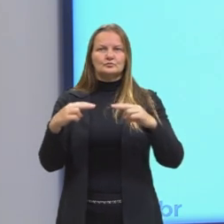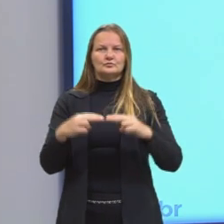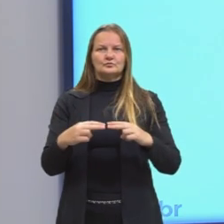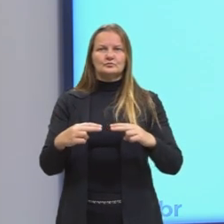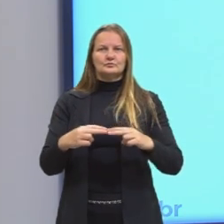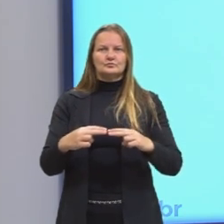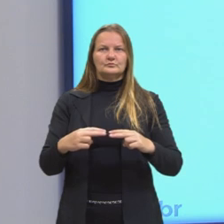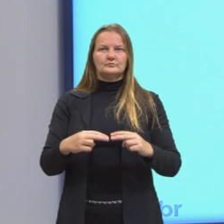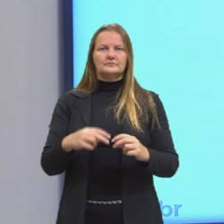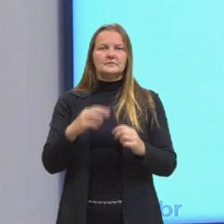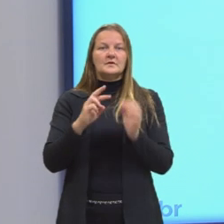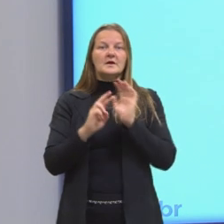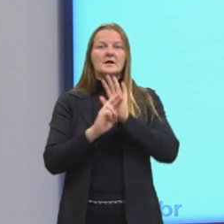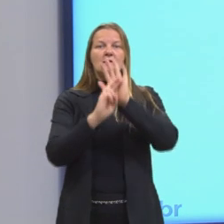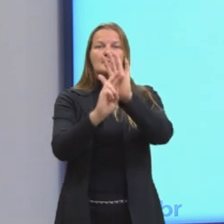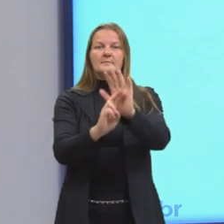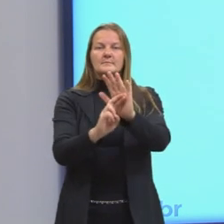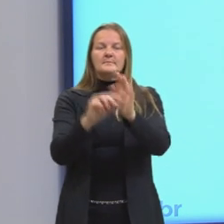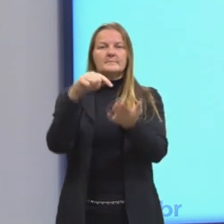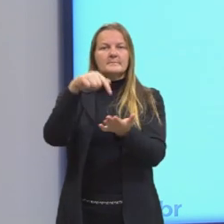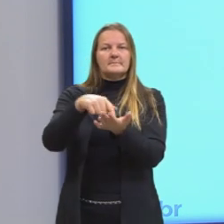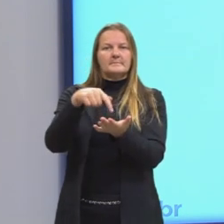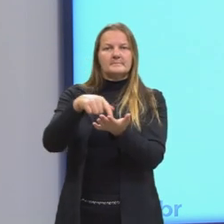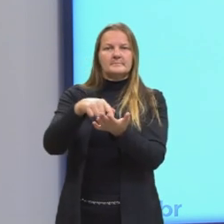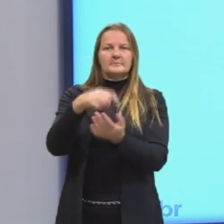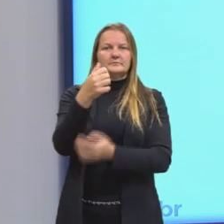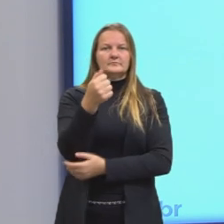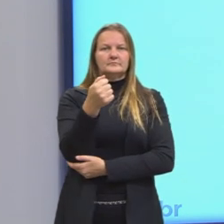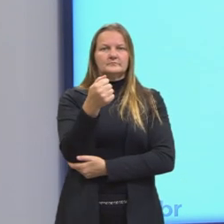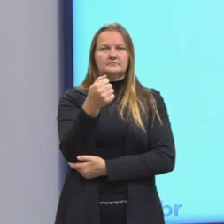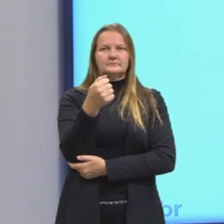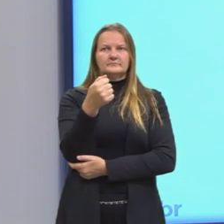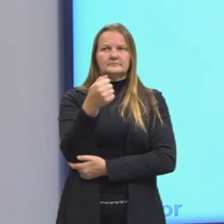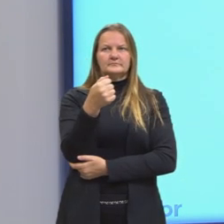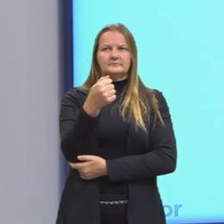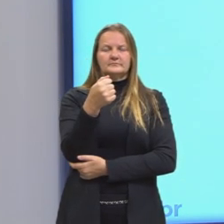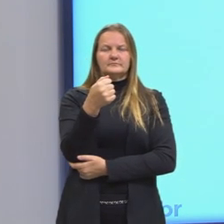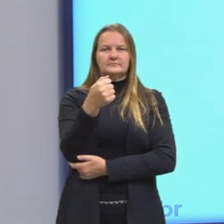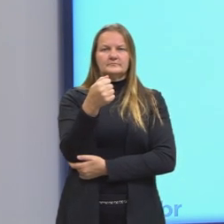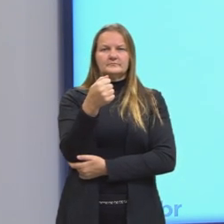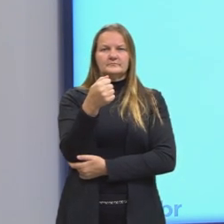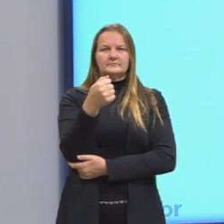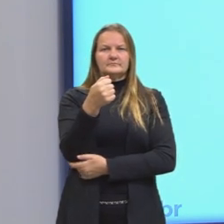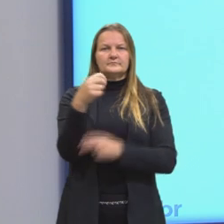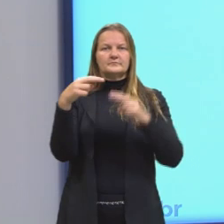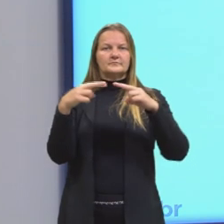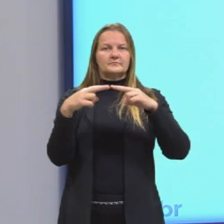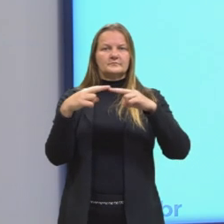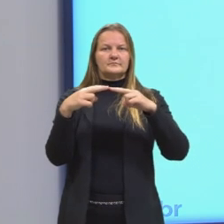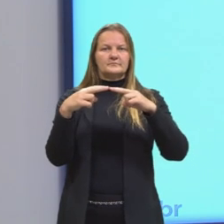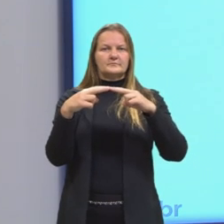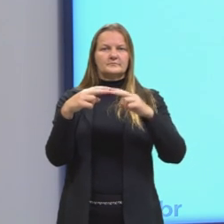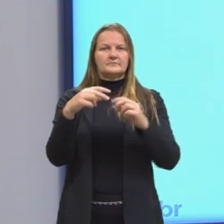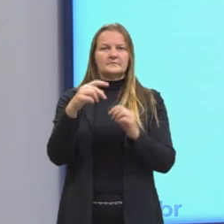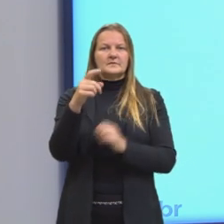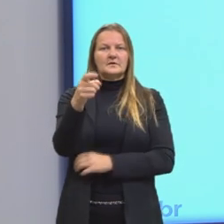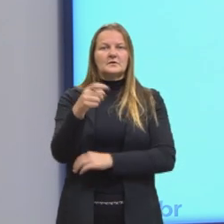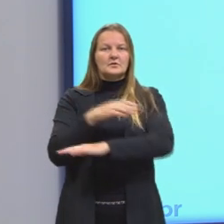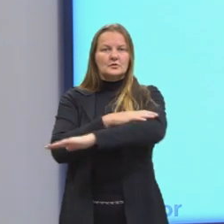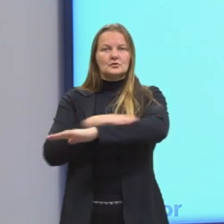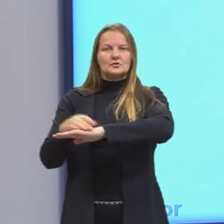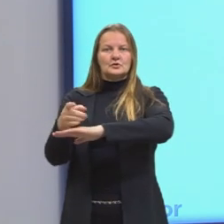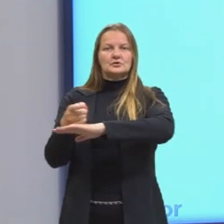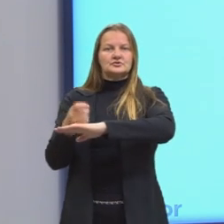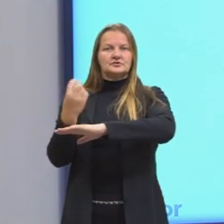representam ali esses pontinhos. O ponto A, ele é representado através do par ordenado. x valendo 2